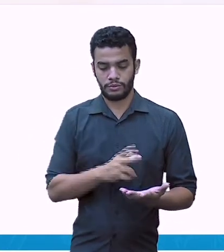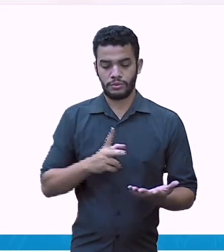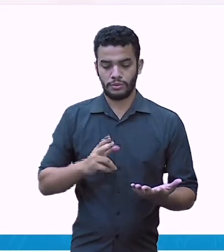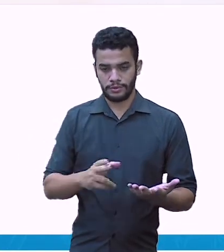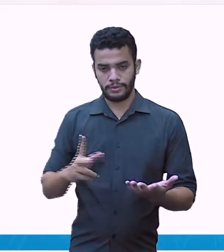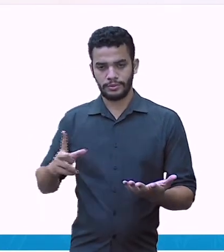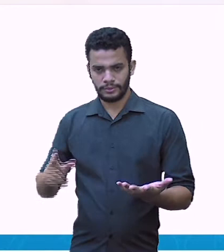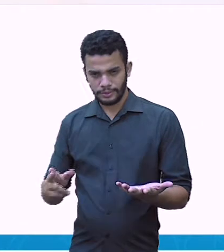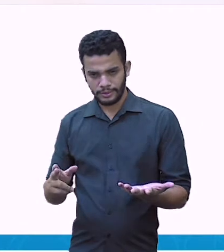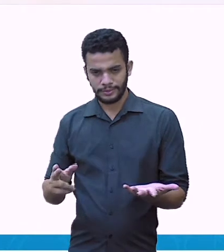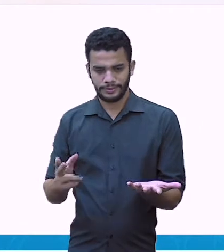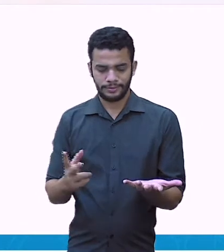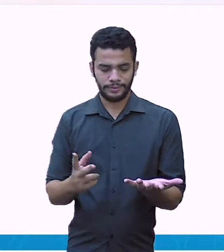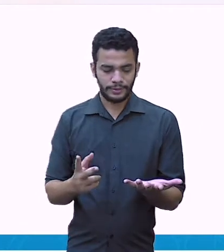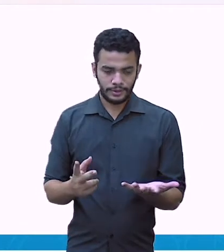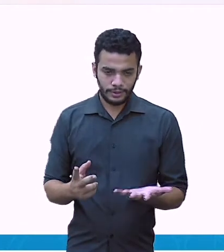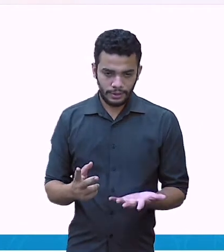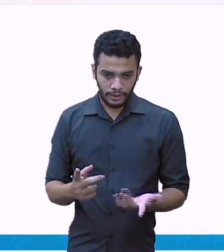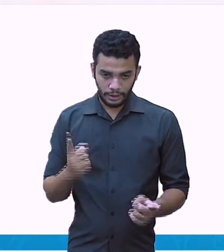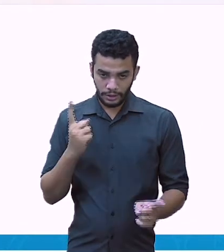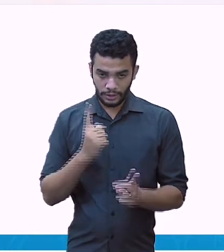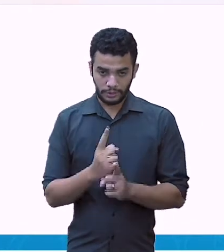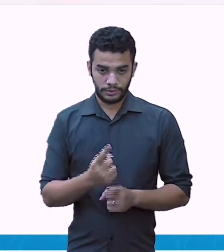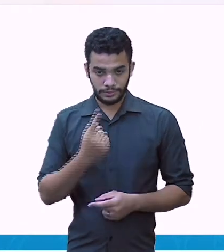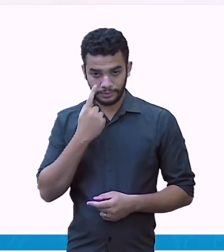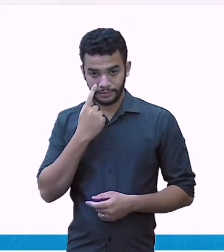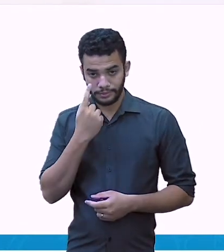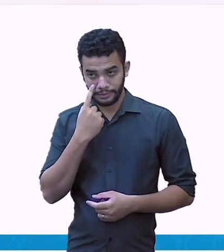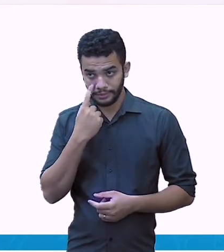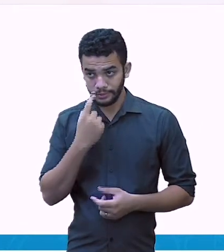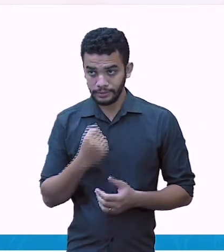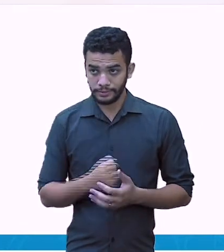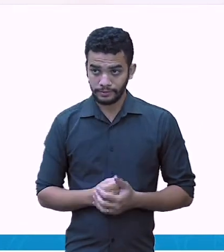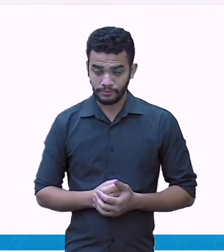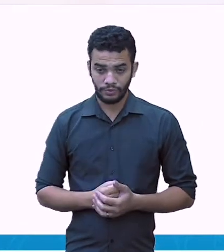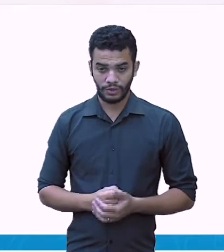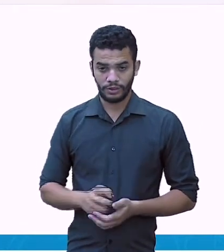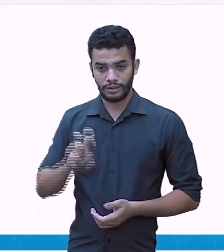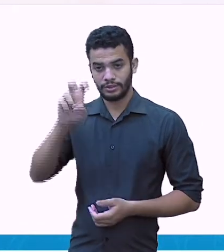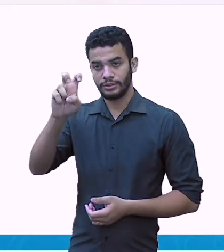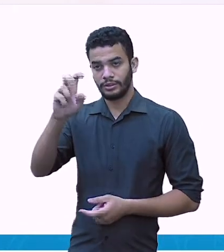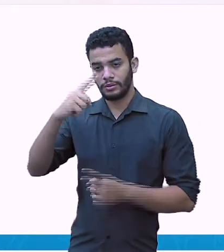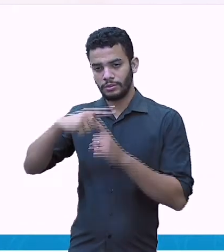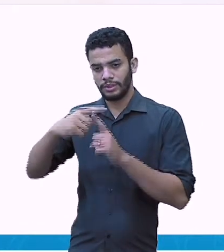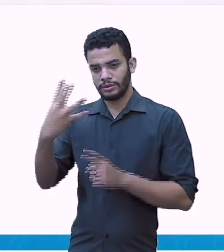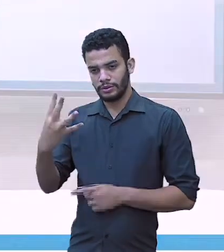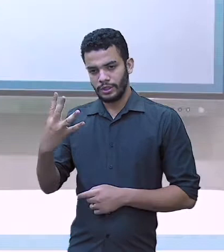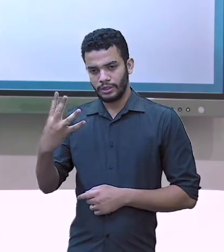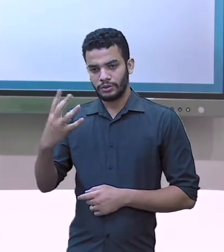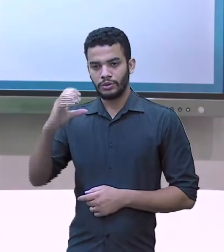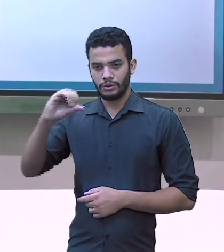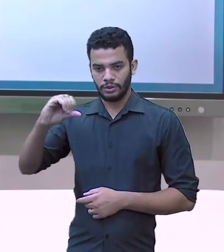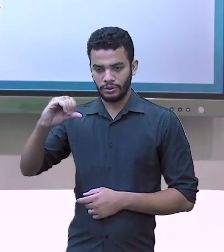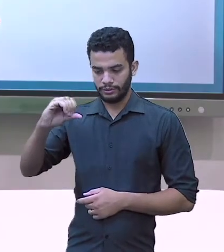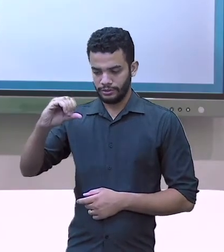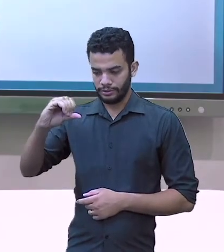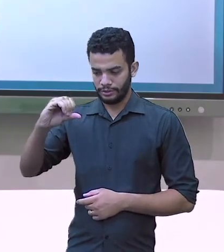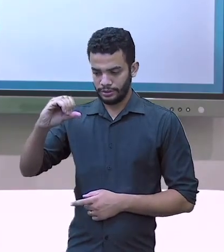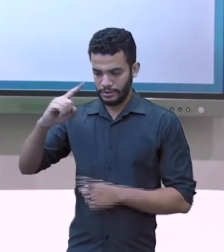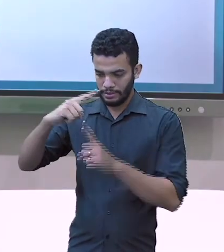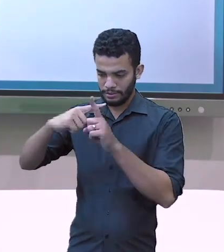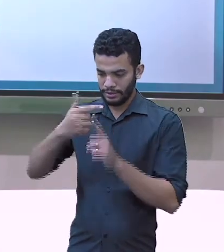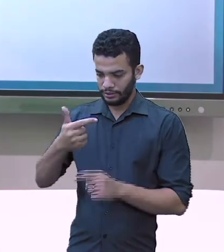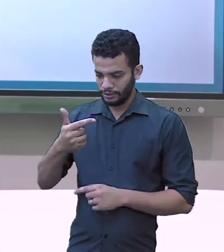de barbante Pedro cortou? Vamos ver? Olha, somando. 5 mais 4, 9. 9